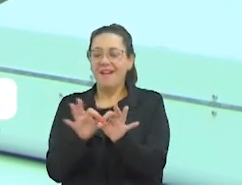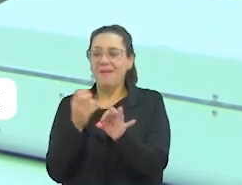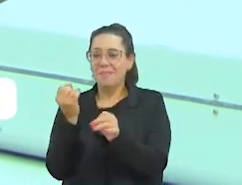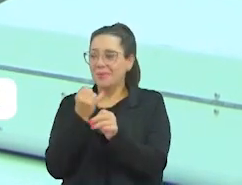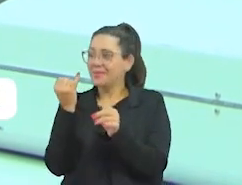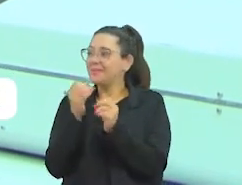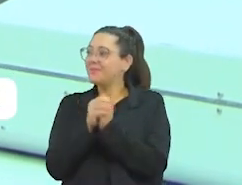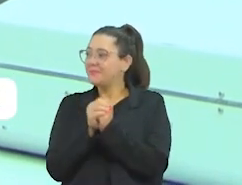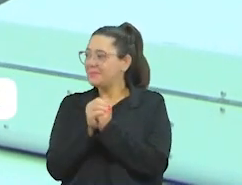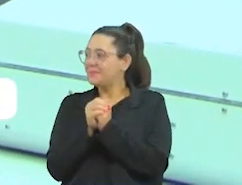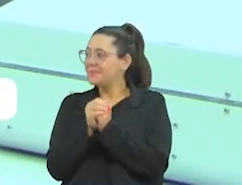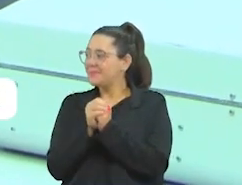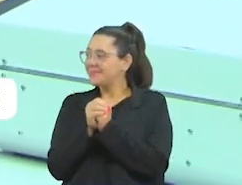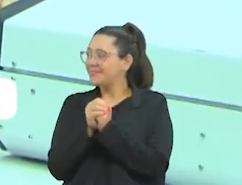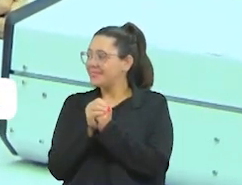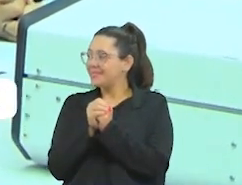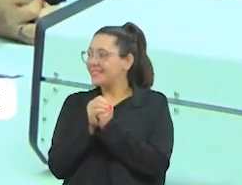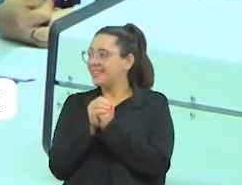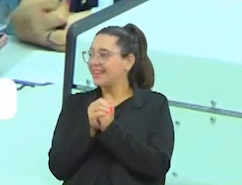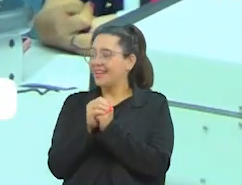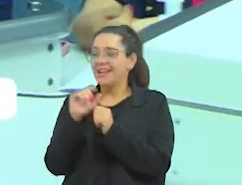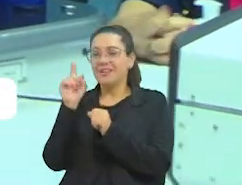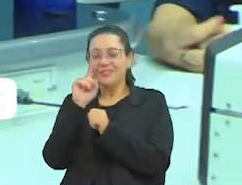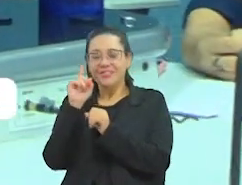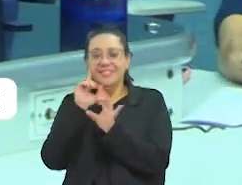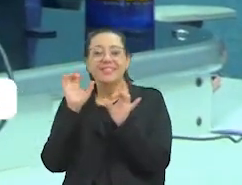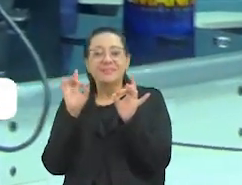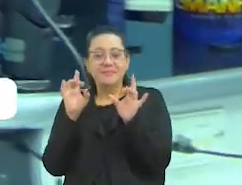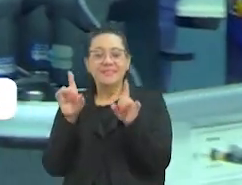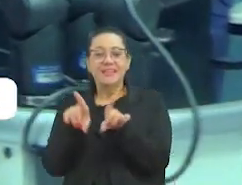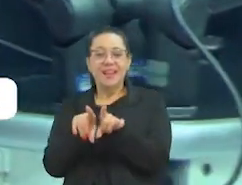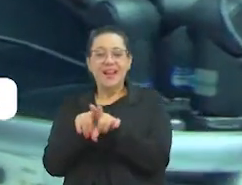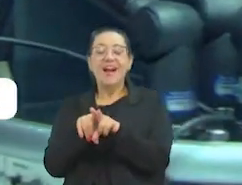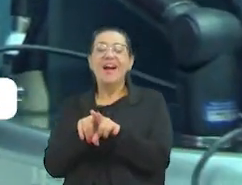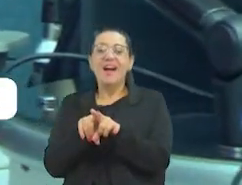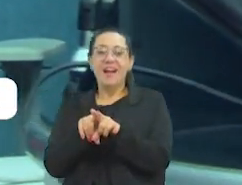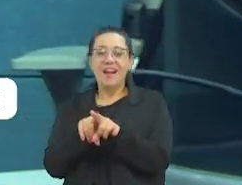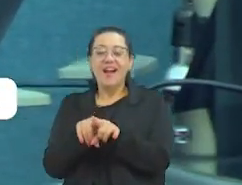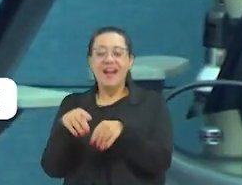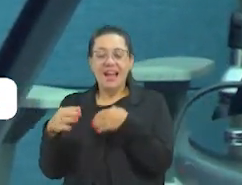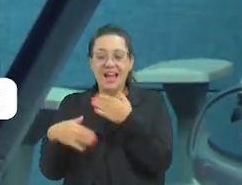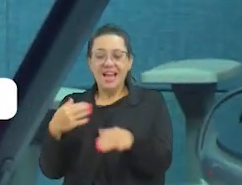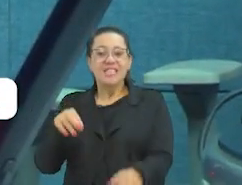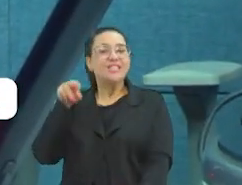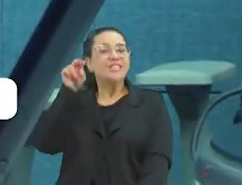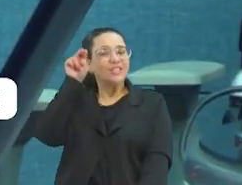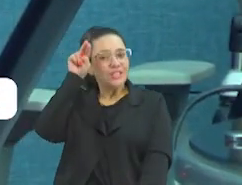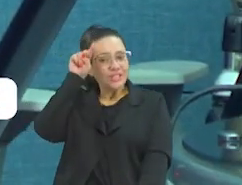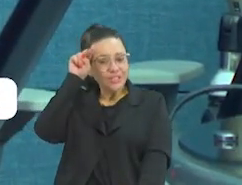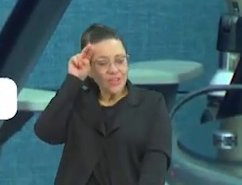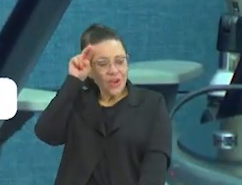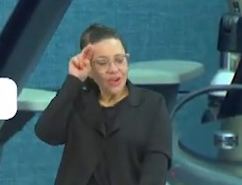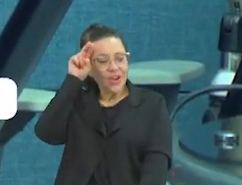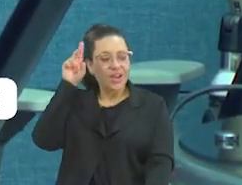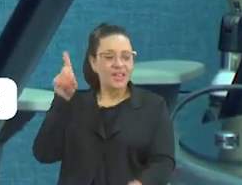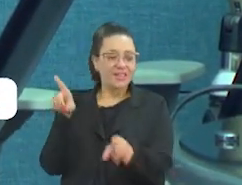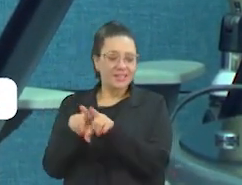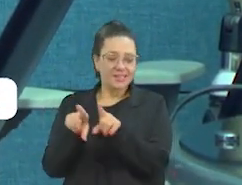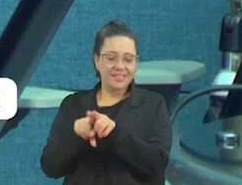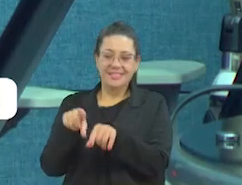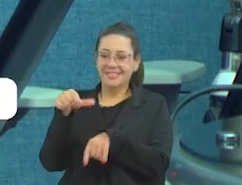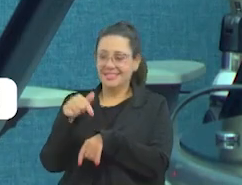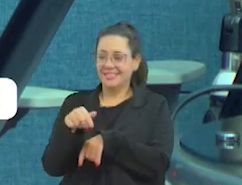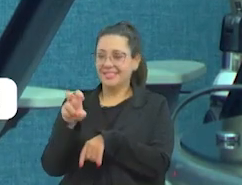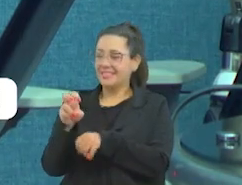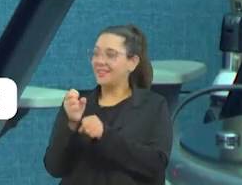É uma data a ser muito bem comemorada. A Câmara, 75 anos de história, 75 anos ajudando o